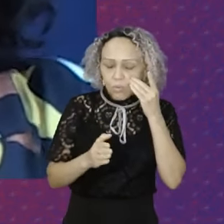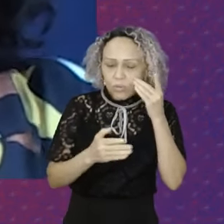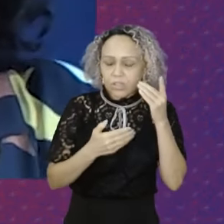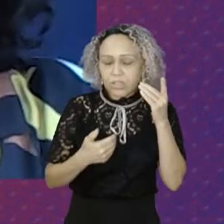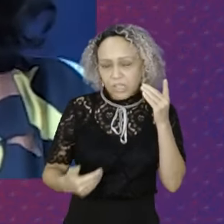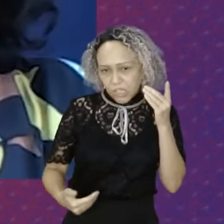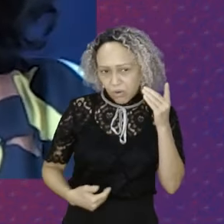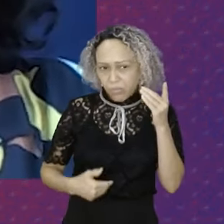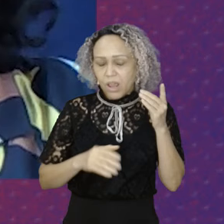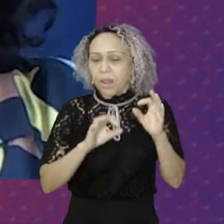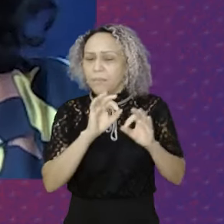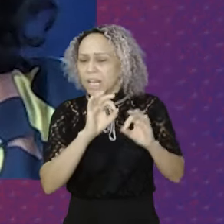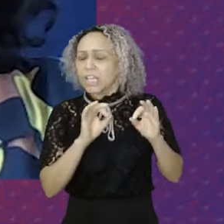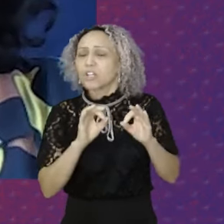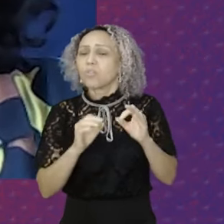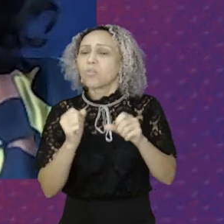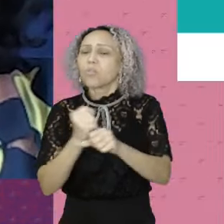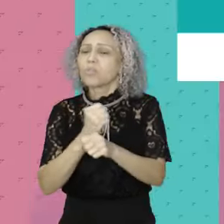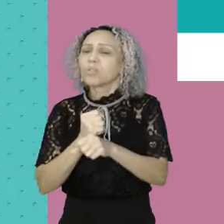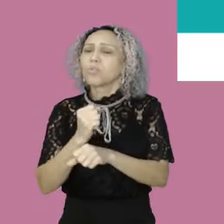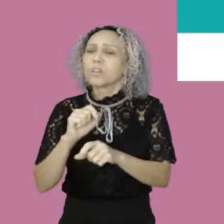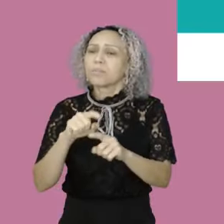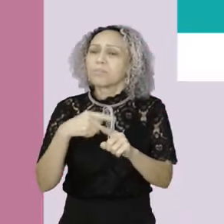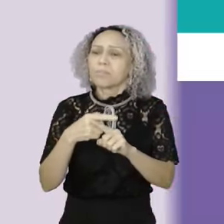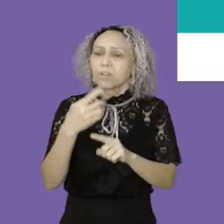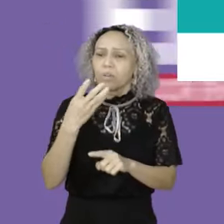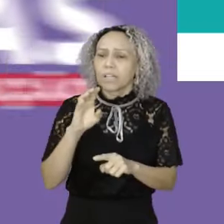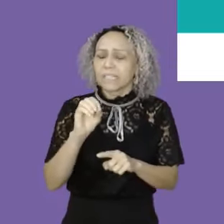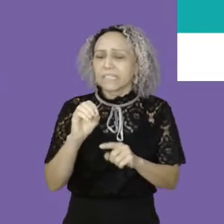Anterior Agora A eleição Do nosso presidente